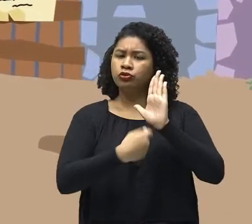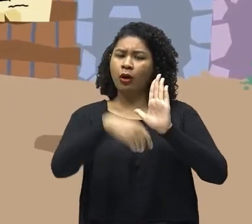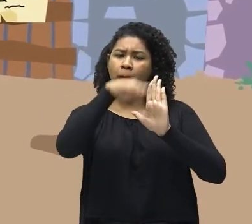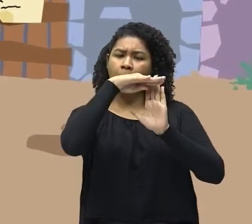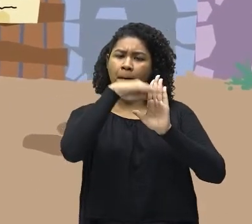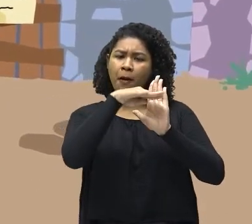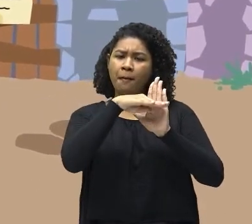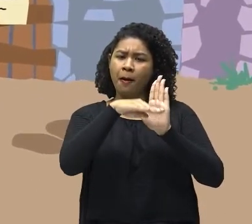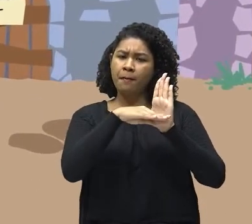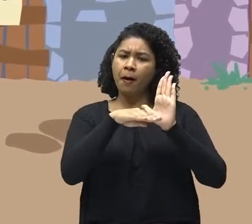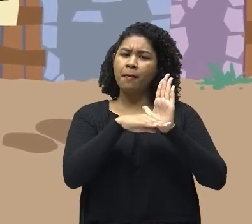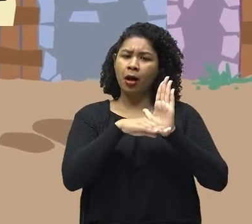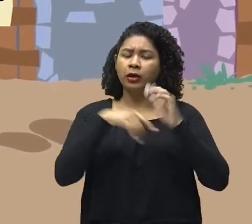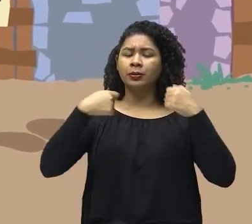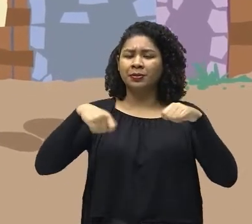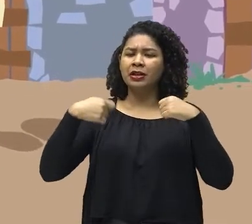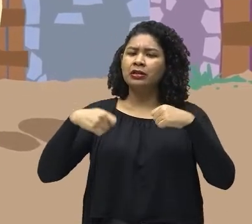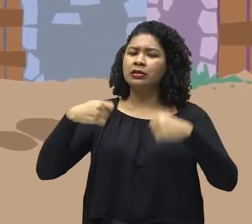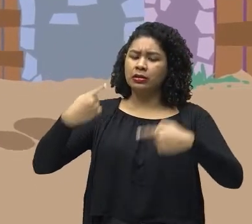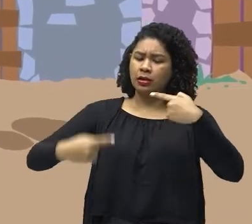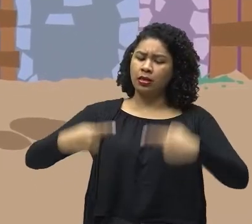debatidas dentro da Igreja.